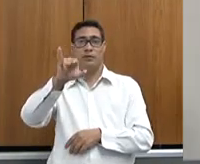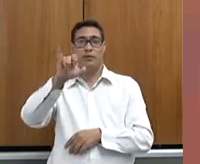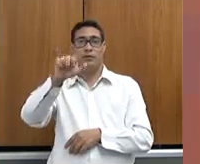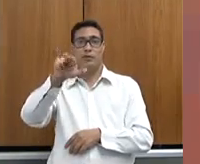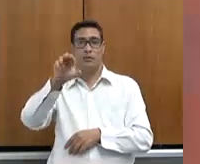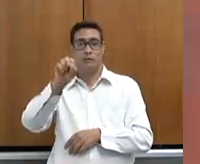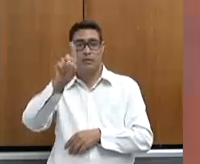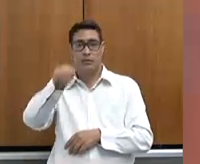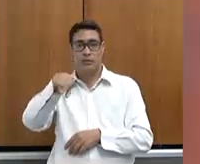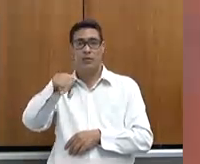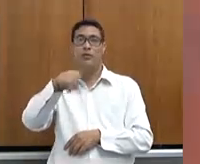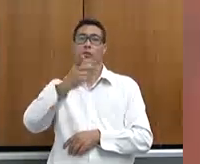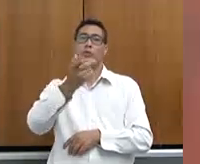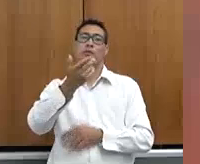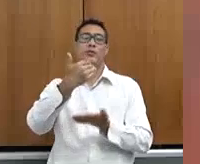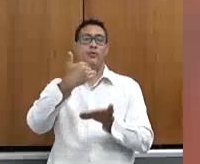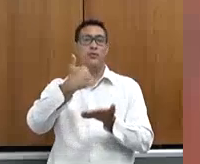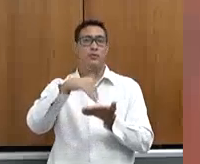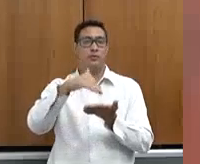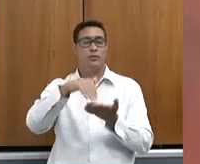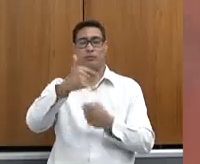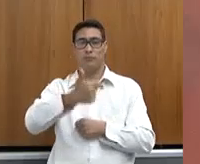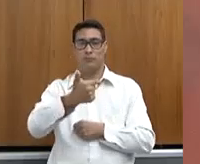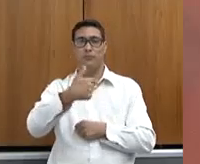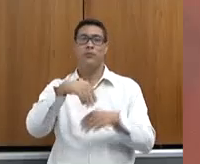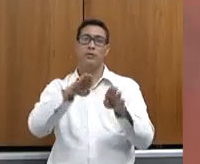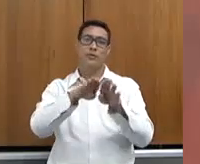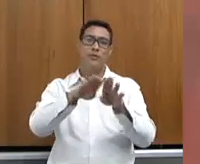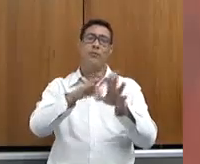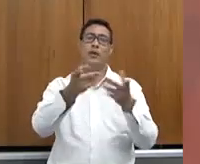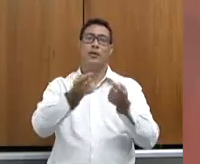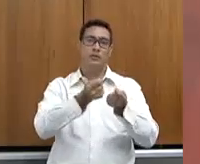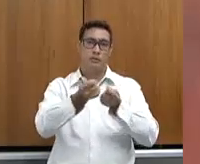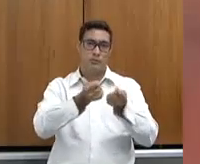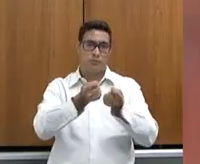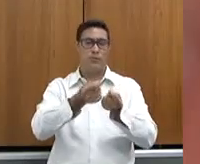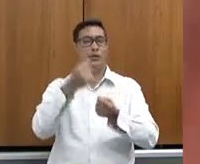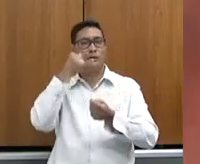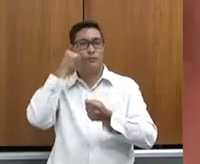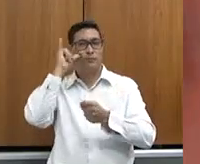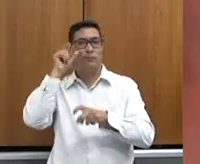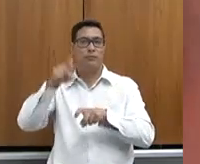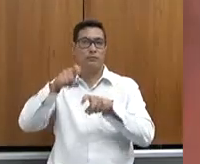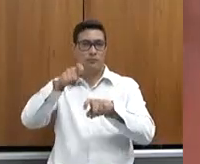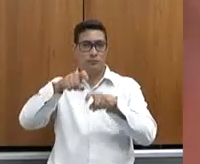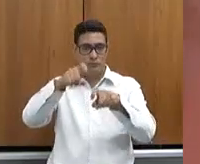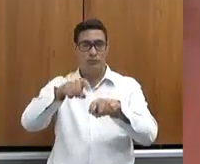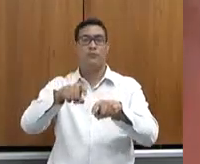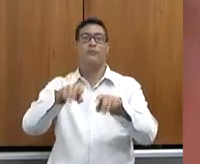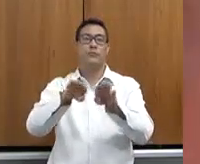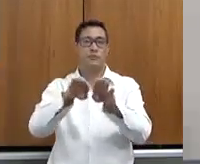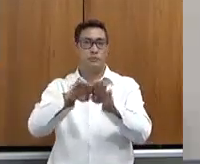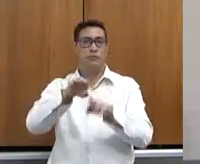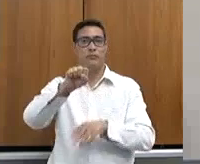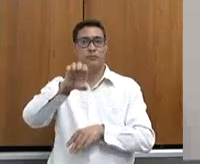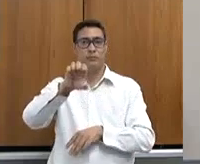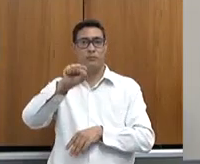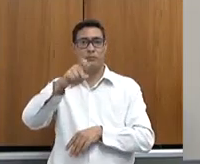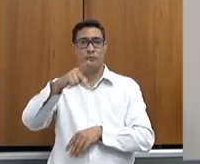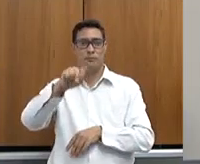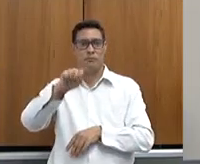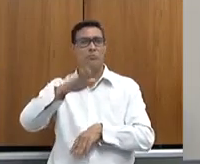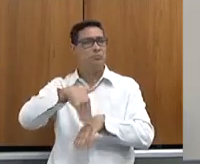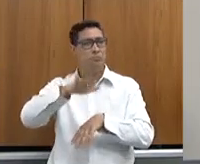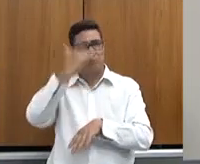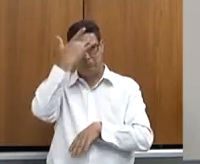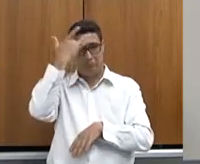nosso superintendente de Inovação e Economia Agropecuária da CEAPA. Acredito que mais